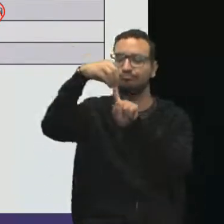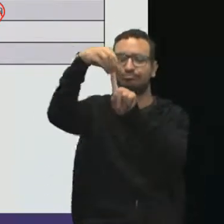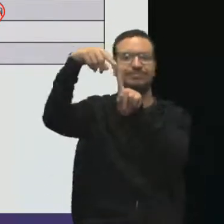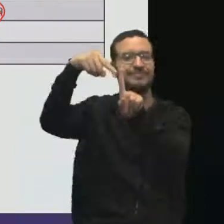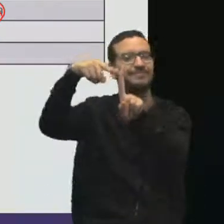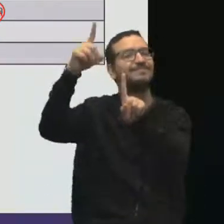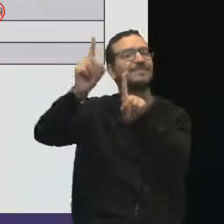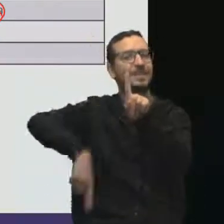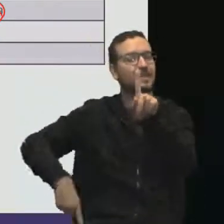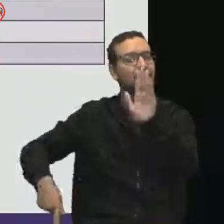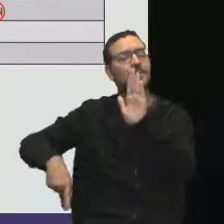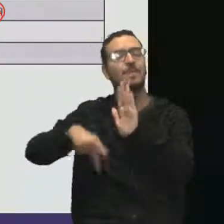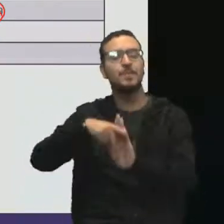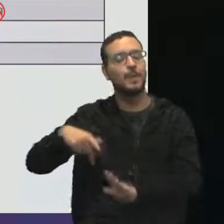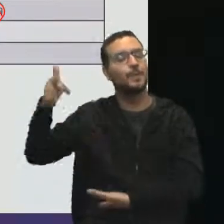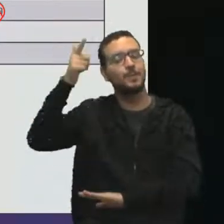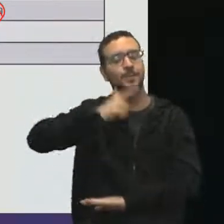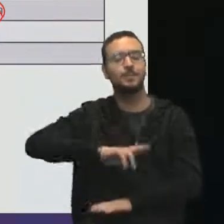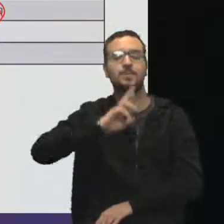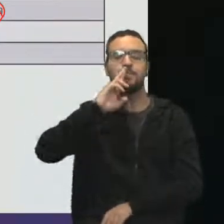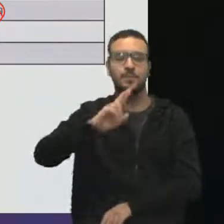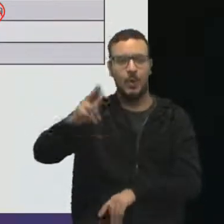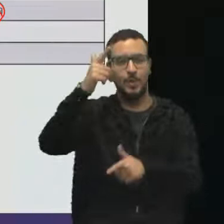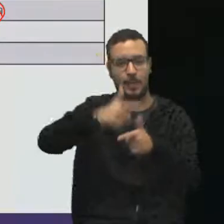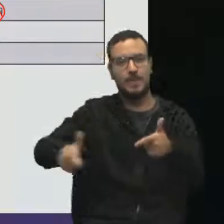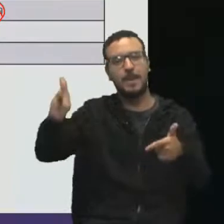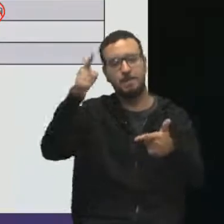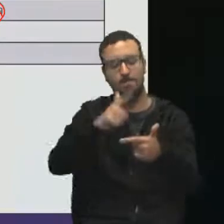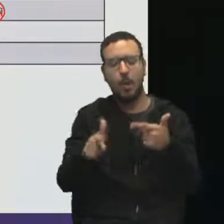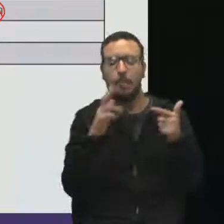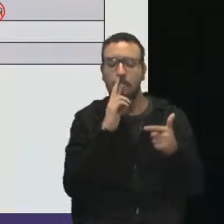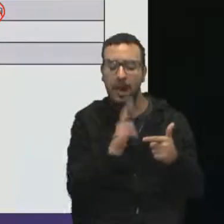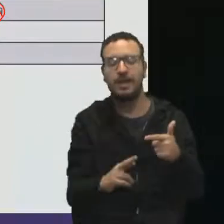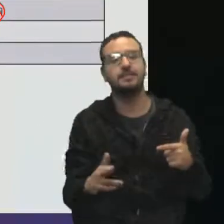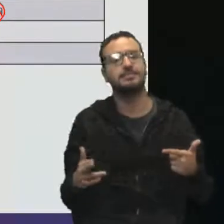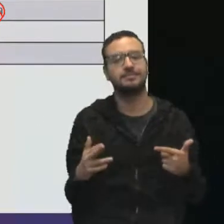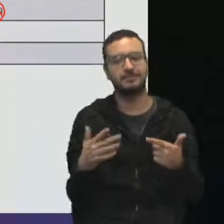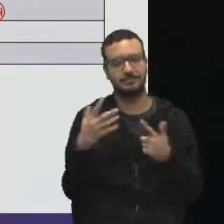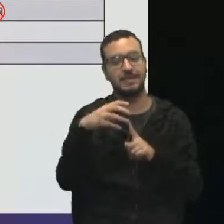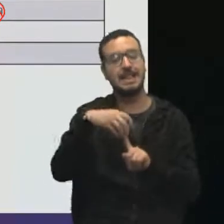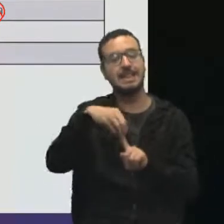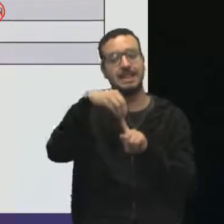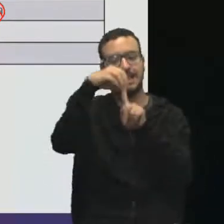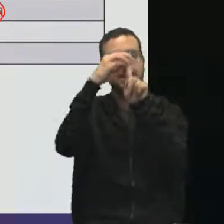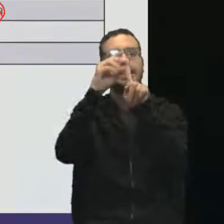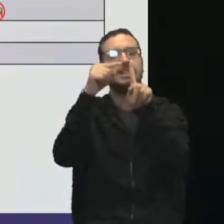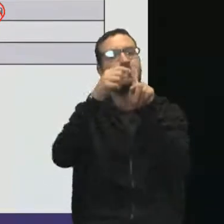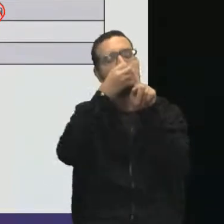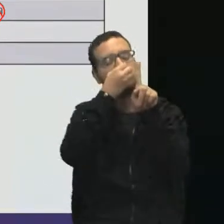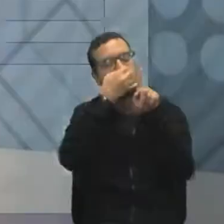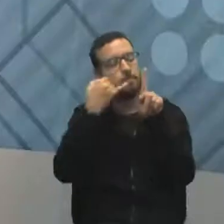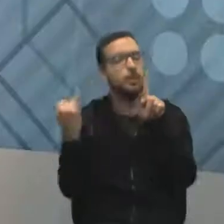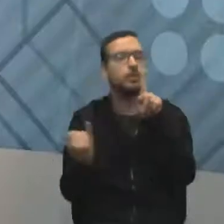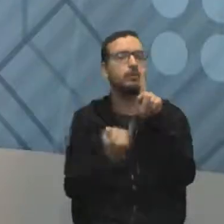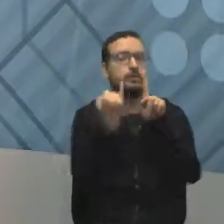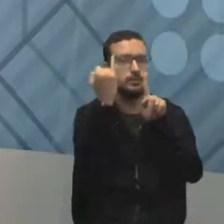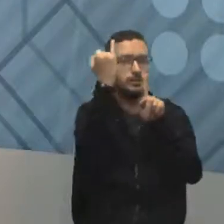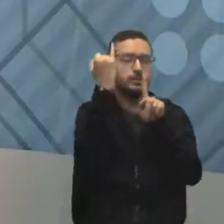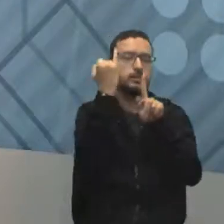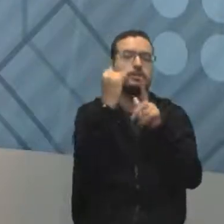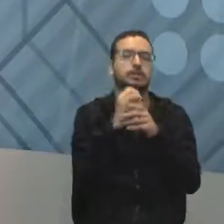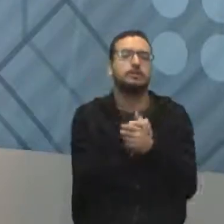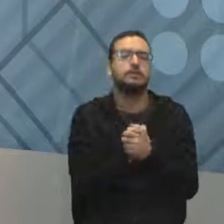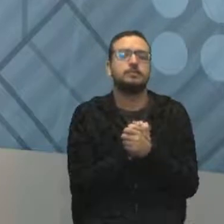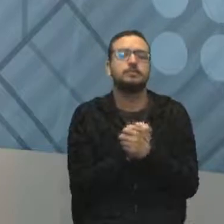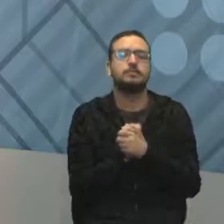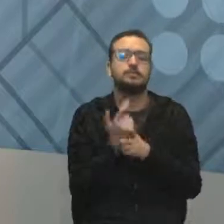os problemas, para resolver quase todos os problemas. Então o que a gente está conversando aqui? Que gestor de